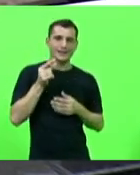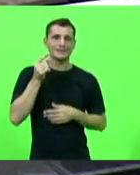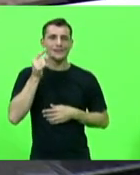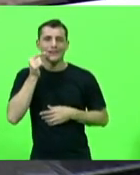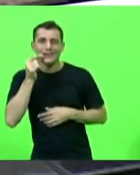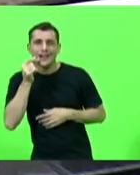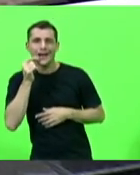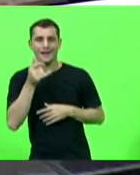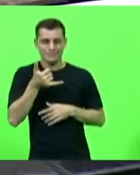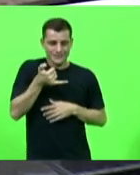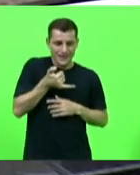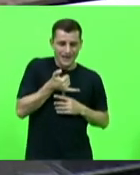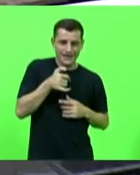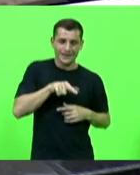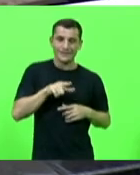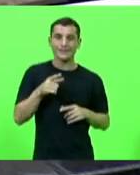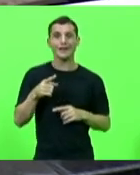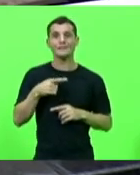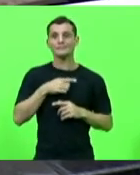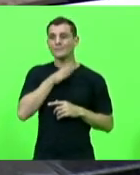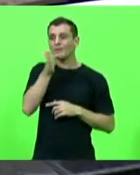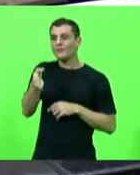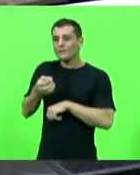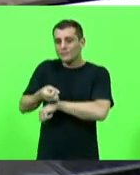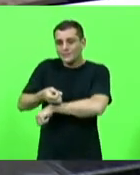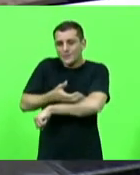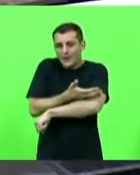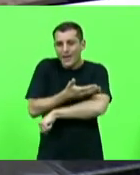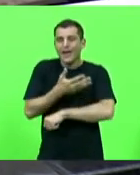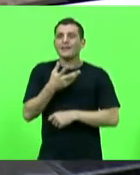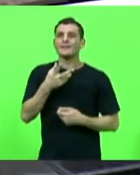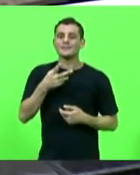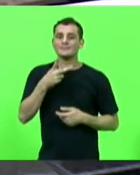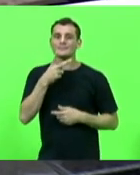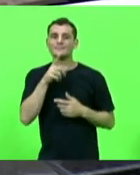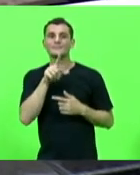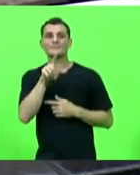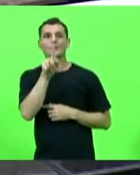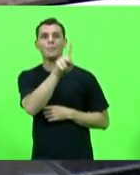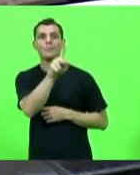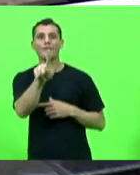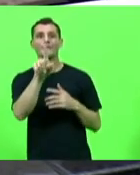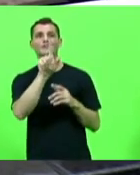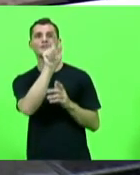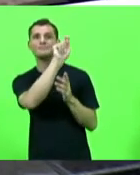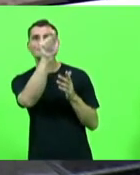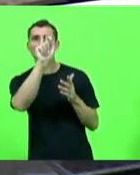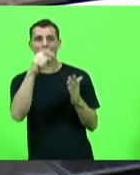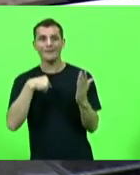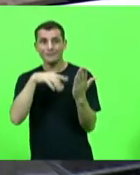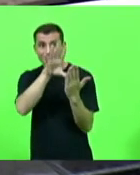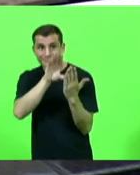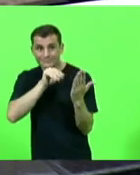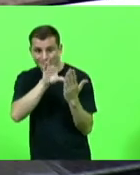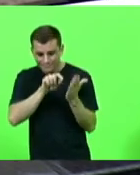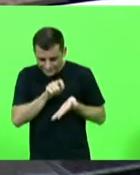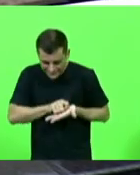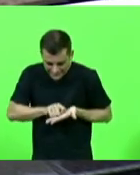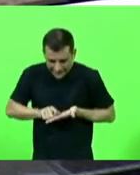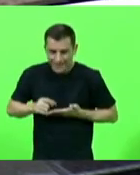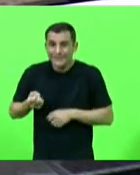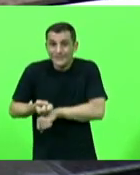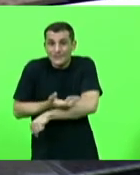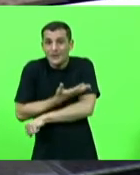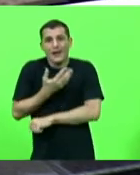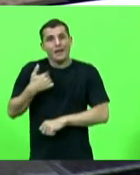emocionado para o colégio e louco para escrever matéria porque foi o primeiro ano que eu realmente tive os materiais tudo era ganhado os cadernos sempre foi muito pobre